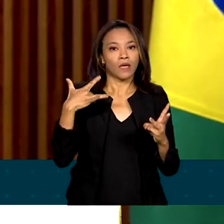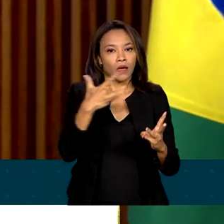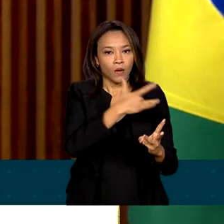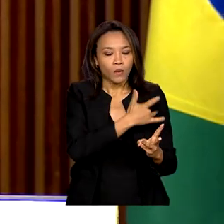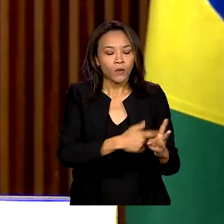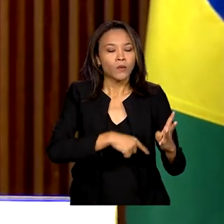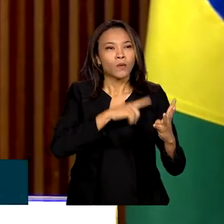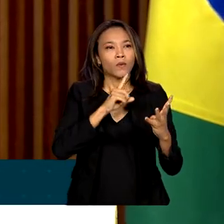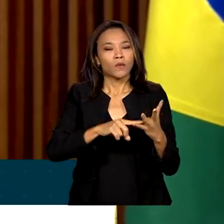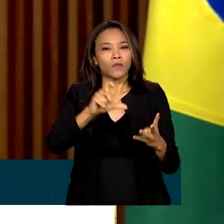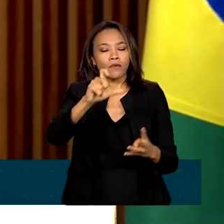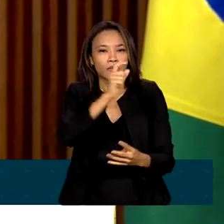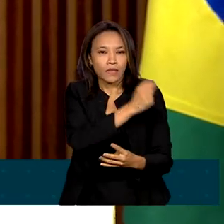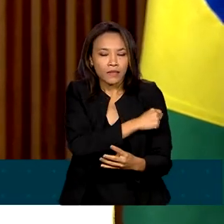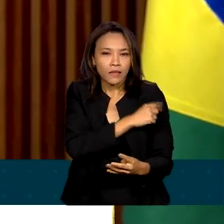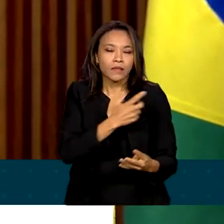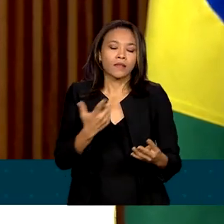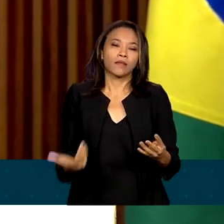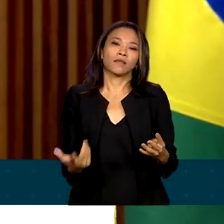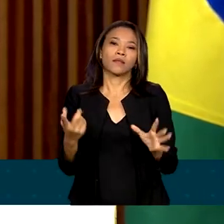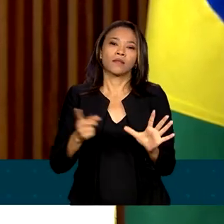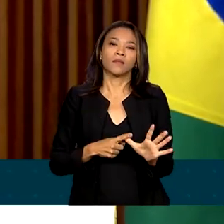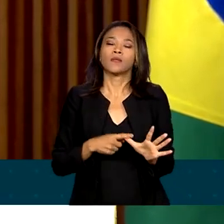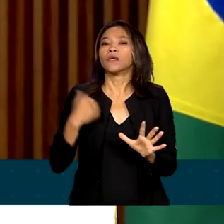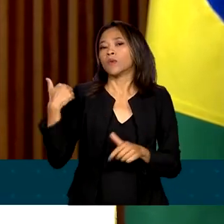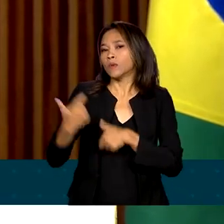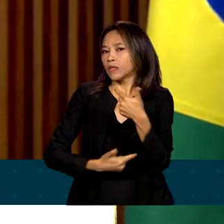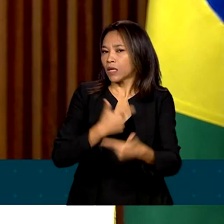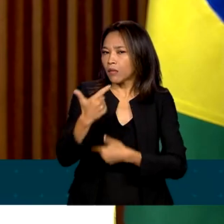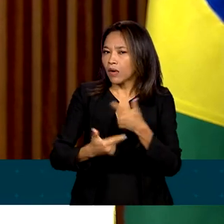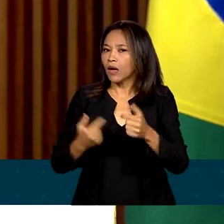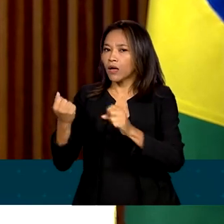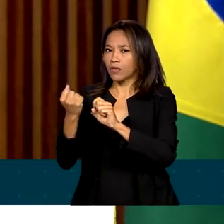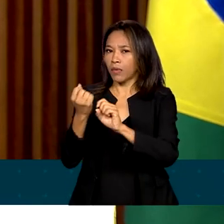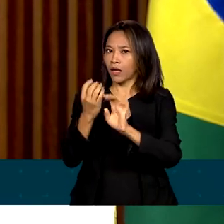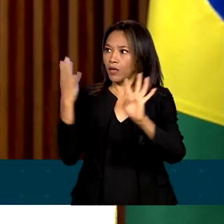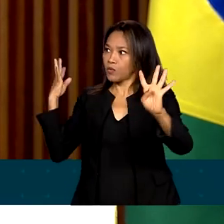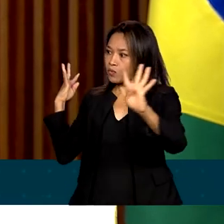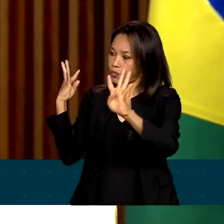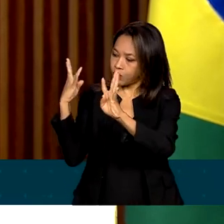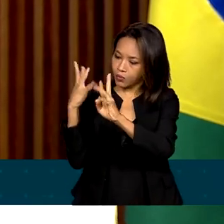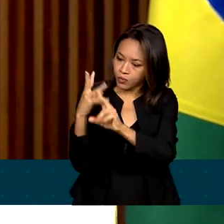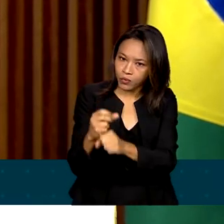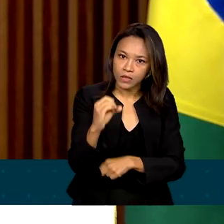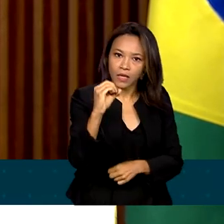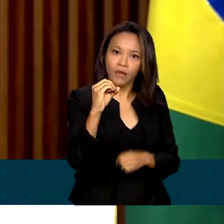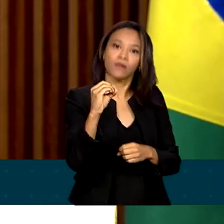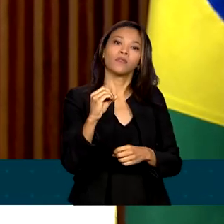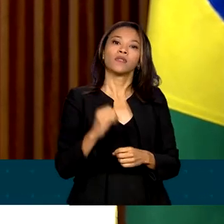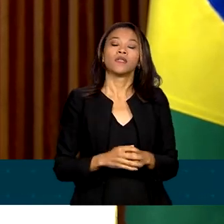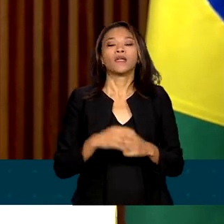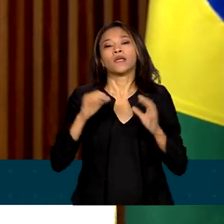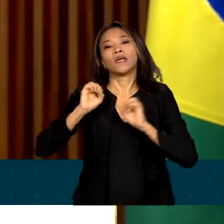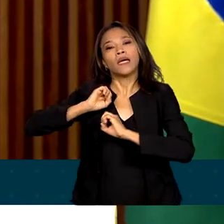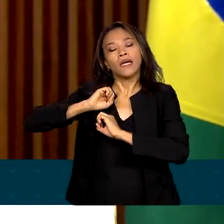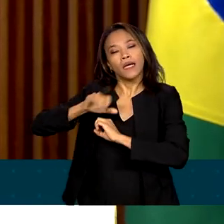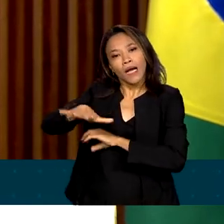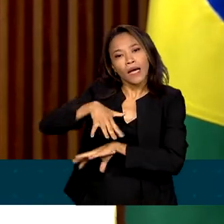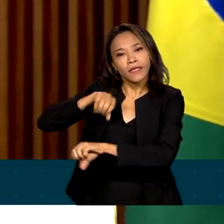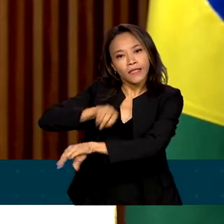vacinação e o trabalho para zerar as filas, educação, meio ambiente,